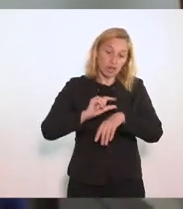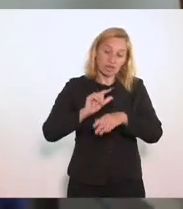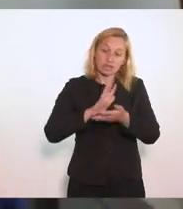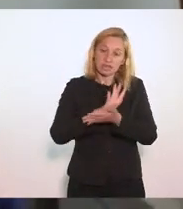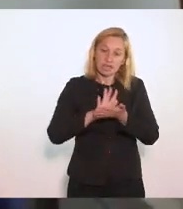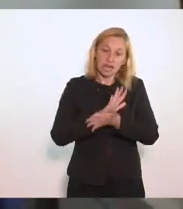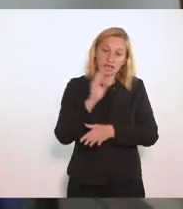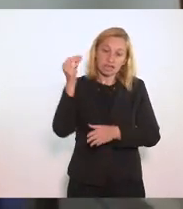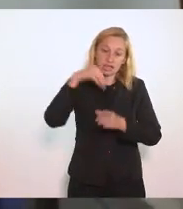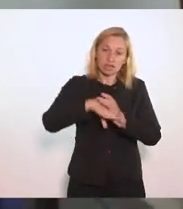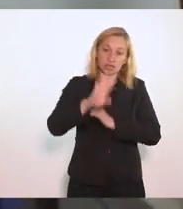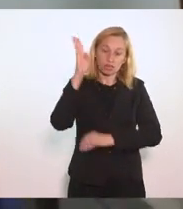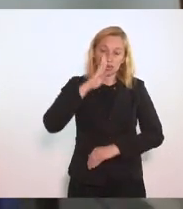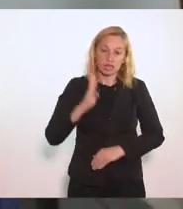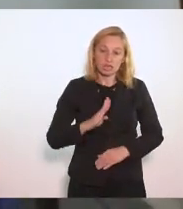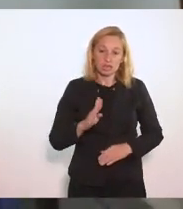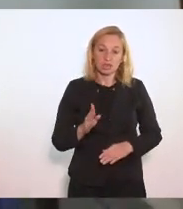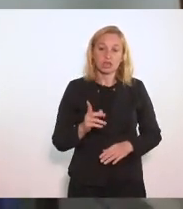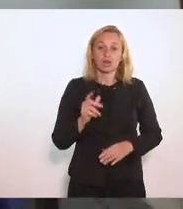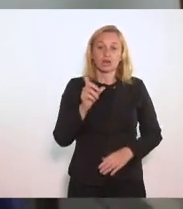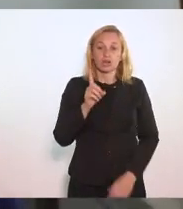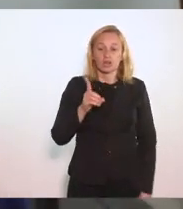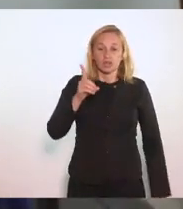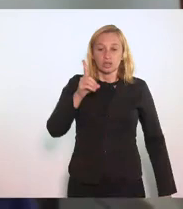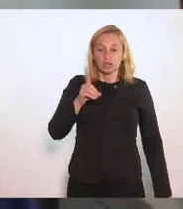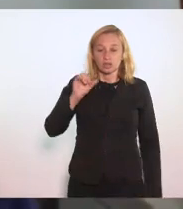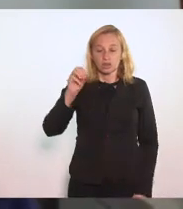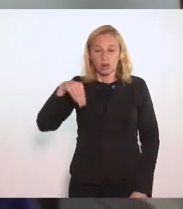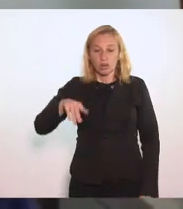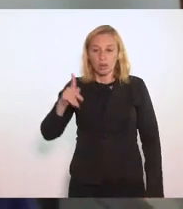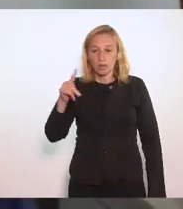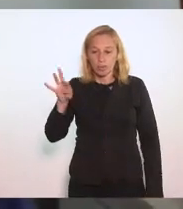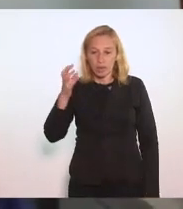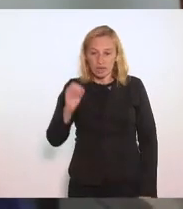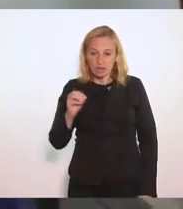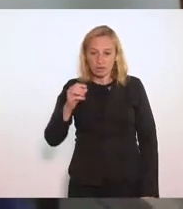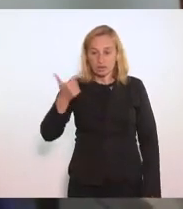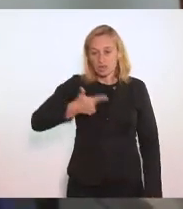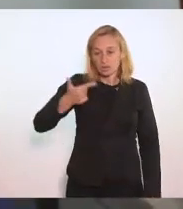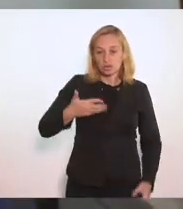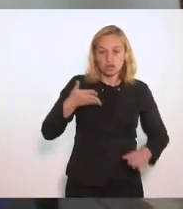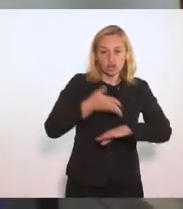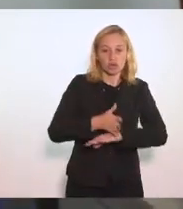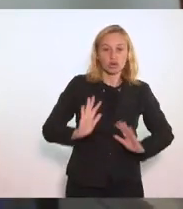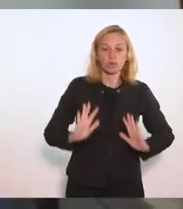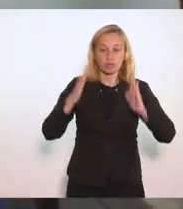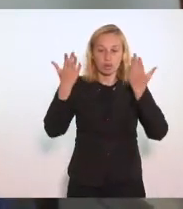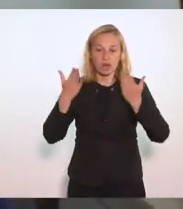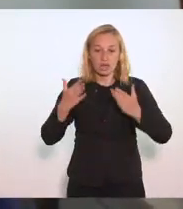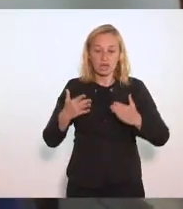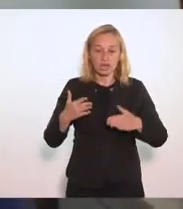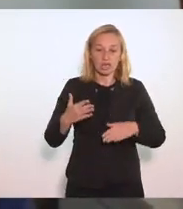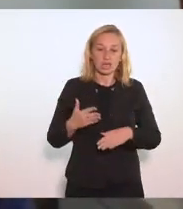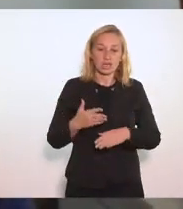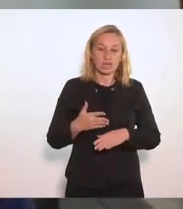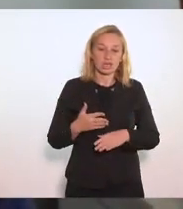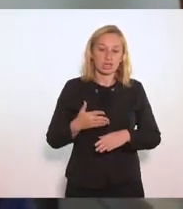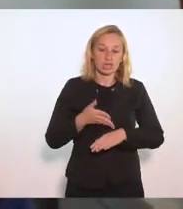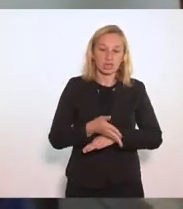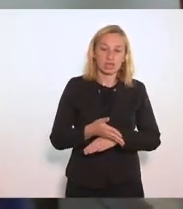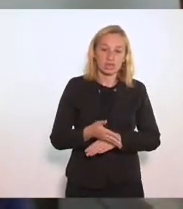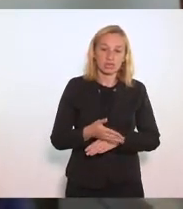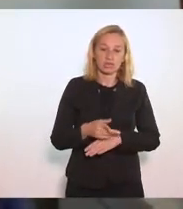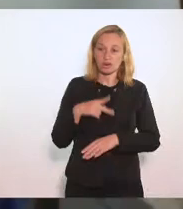Dizem Que quando Doutor Que II Chegou ao baile Da ilha fiscal Teria tropeçado E ao se Recompor